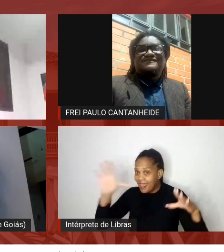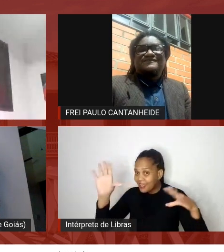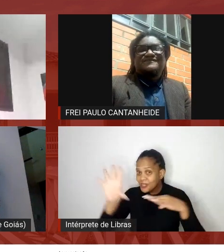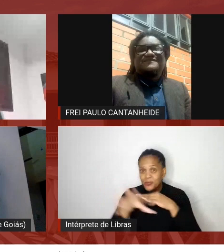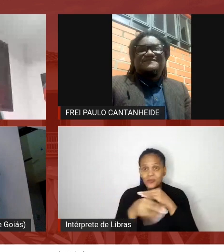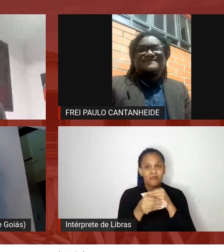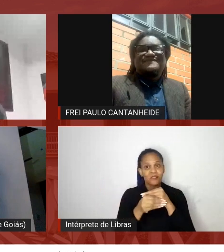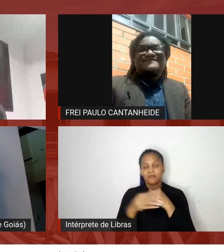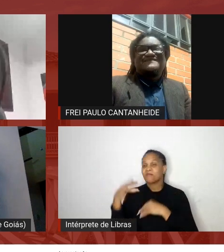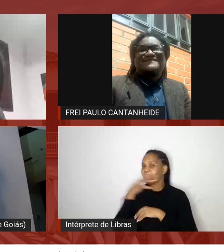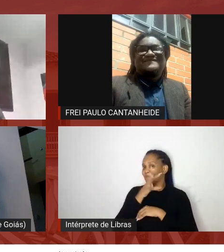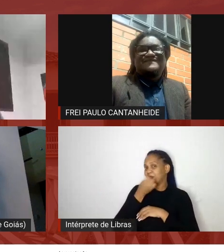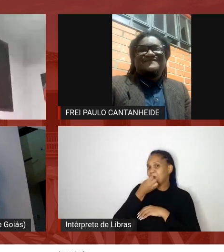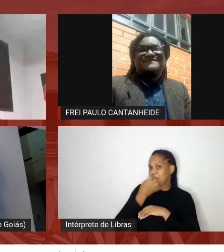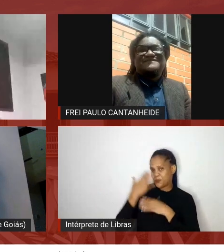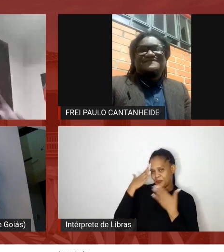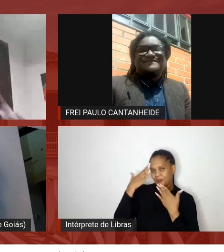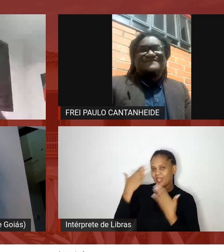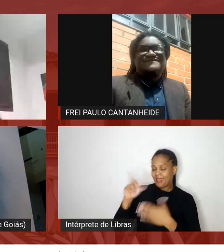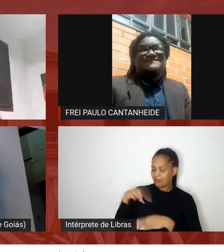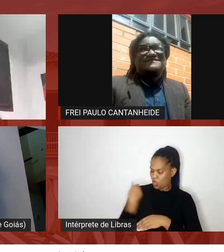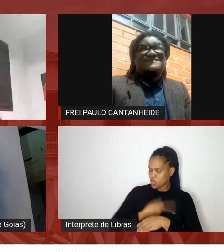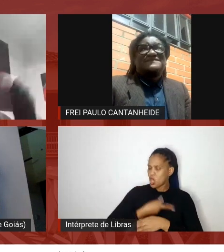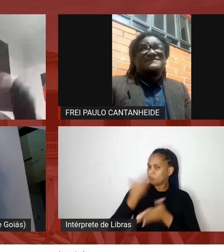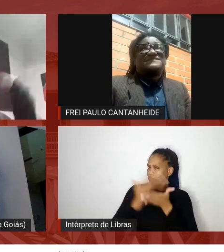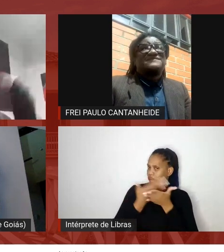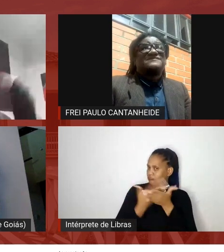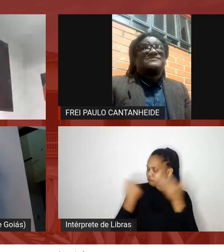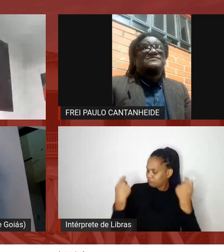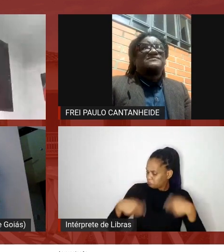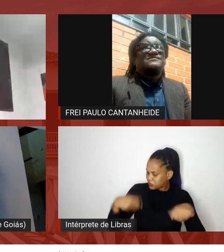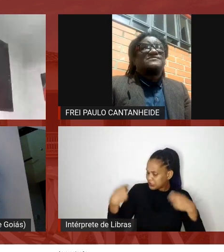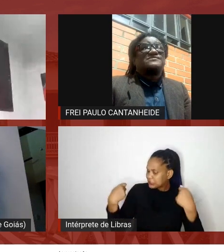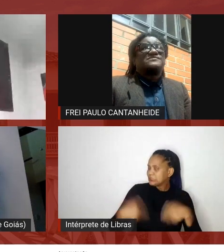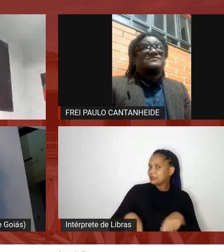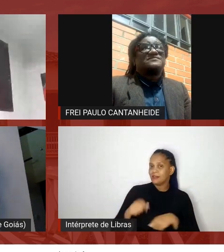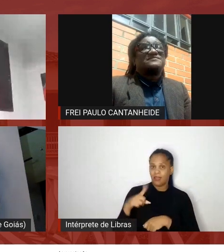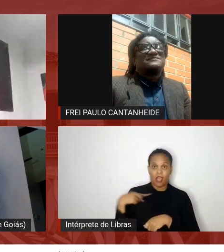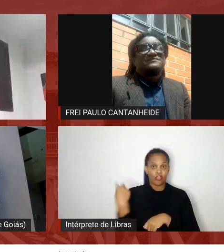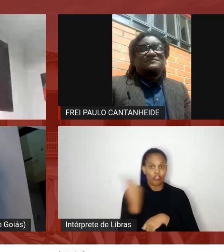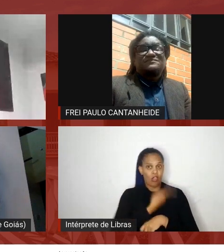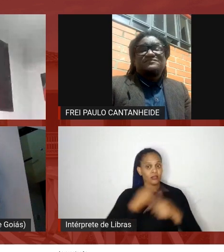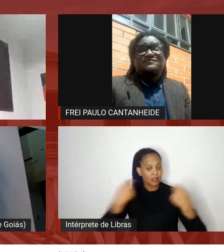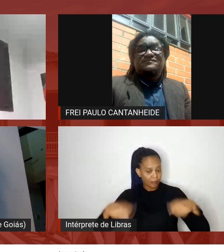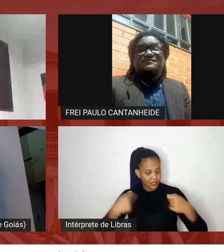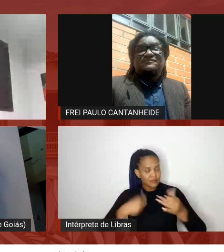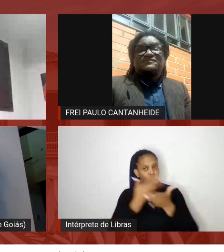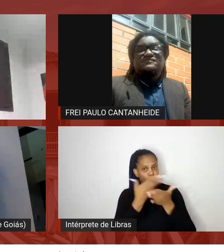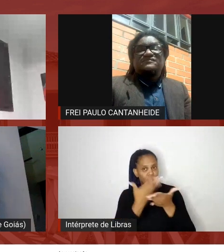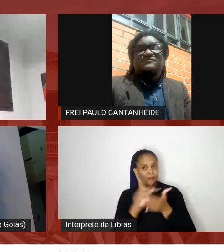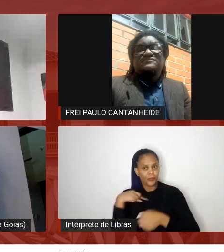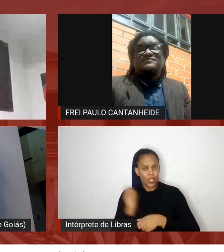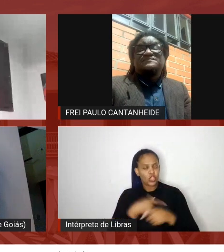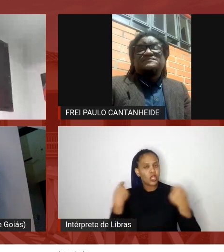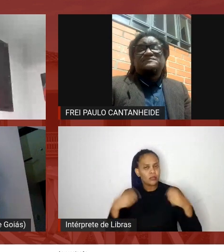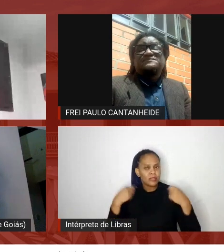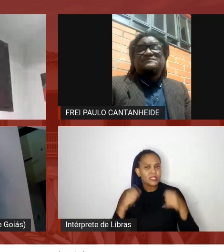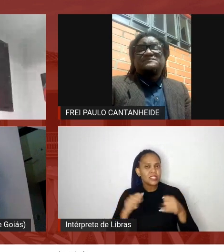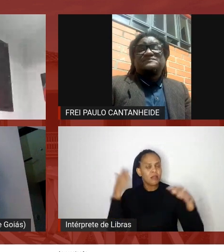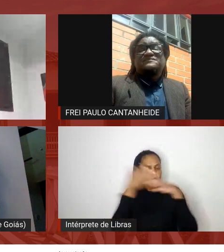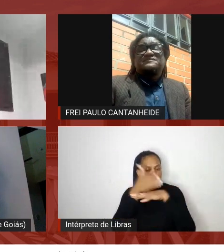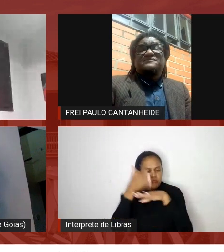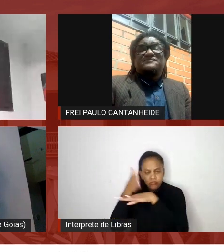dizia eu quero a gente tem que estudar eu preciso estudar a gente precisa estudar a gente precisa estar ocupando as universidades